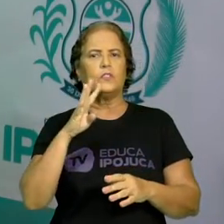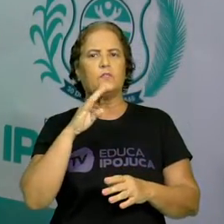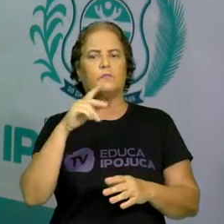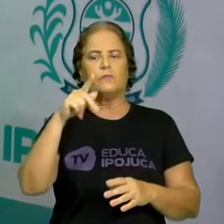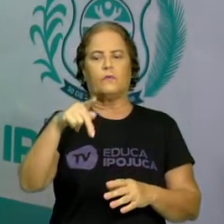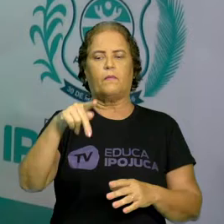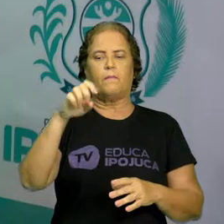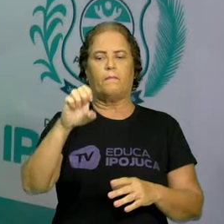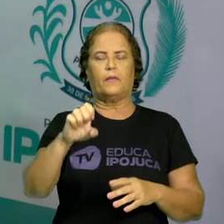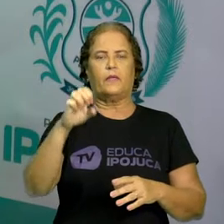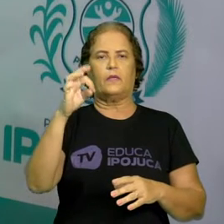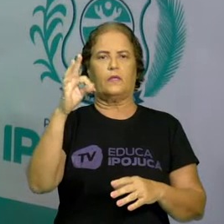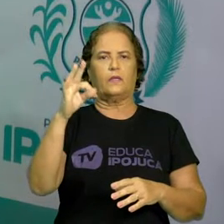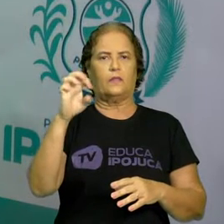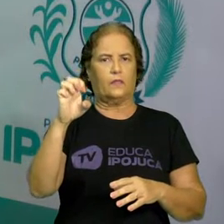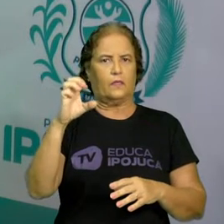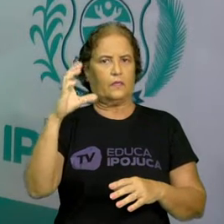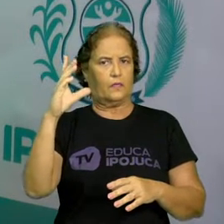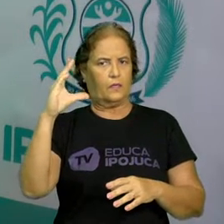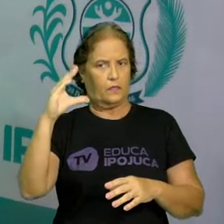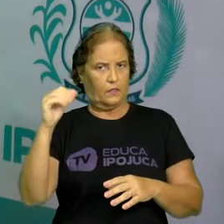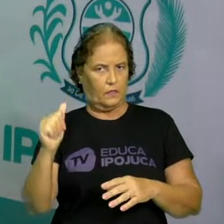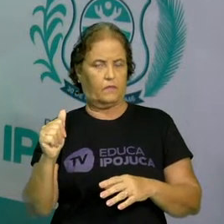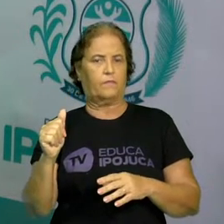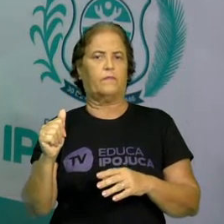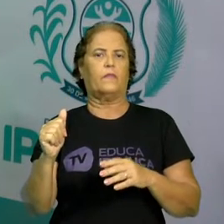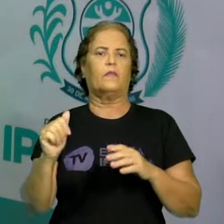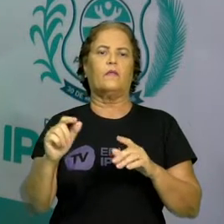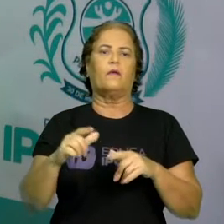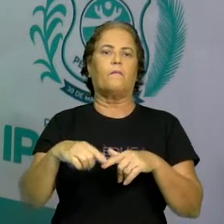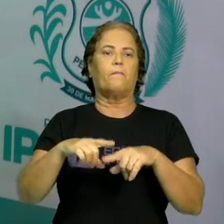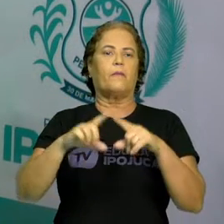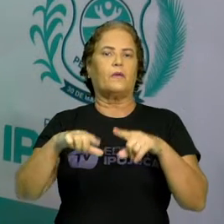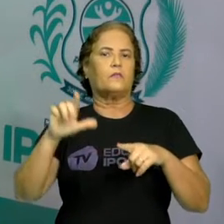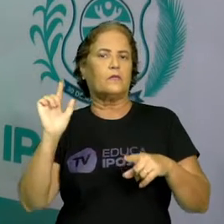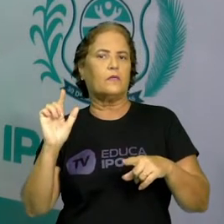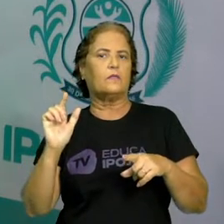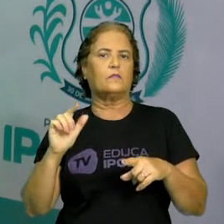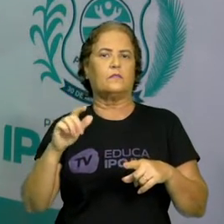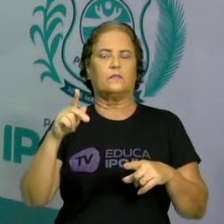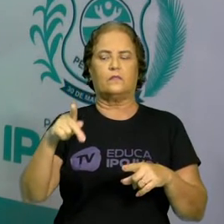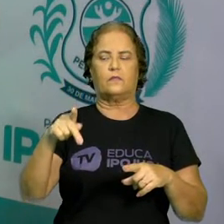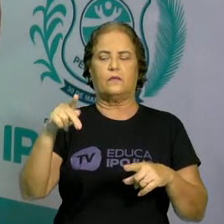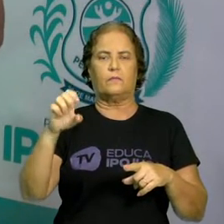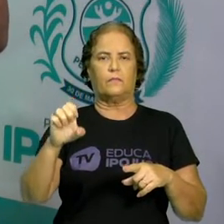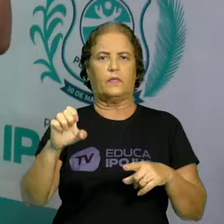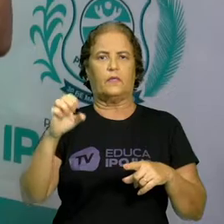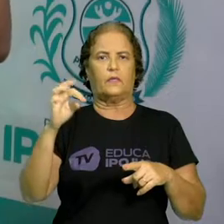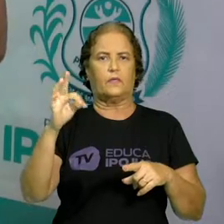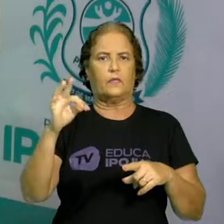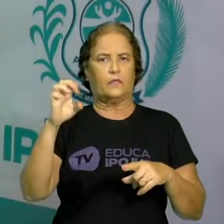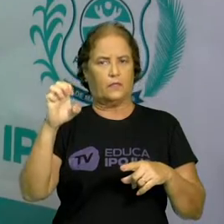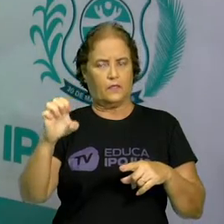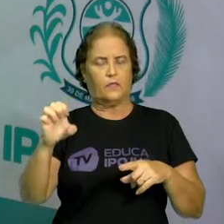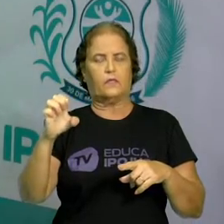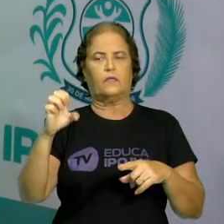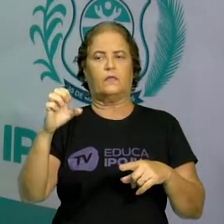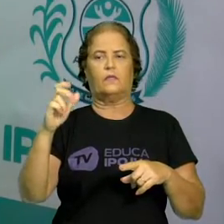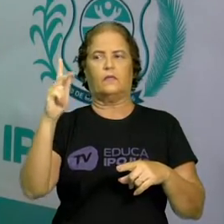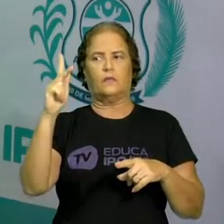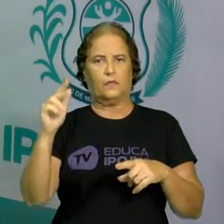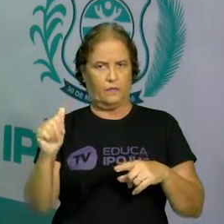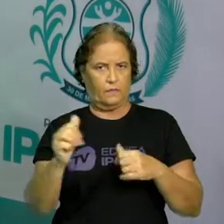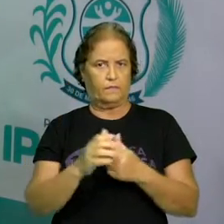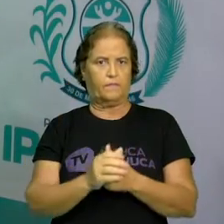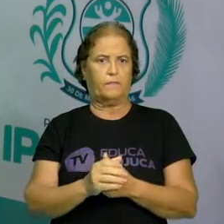escrita com k na língua indígena. O nosso português é o pé, o té e o k com c. Aqui a gente tem a